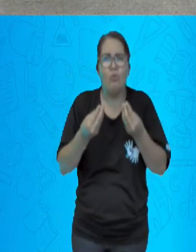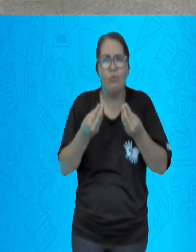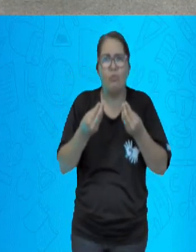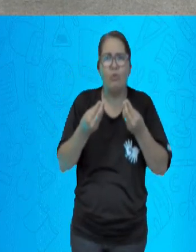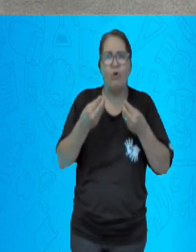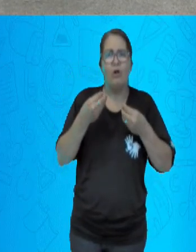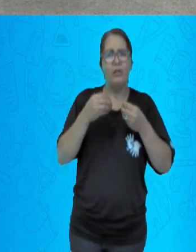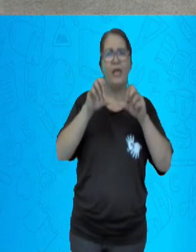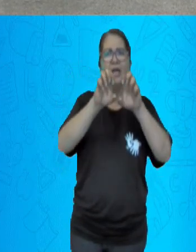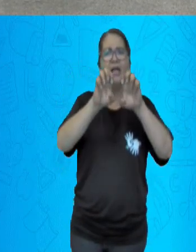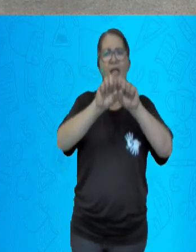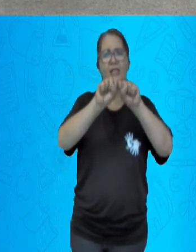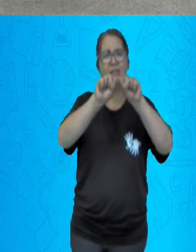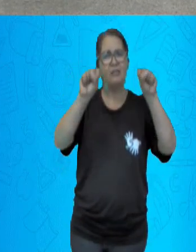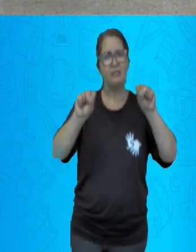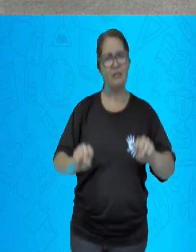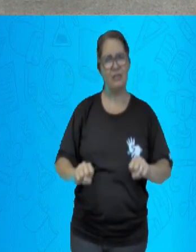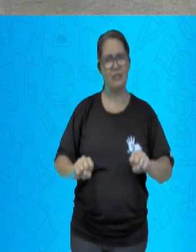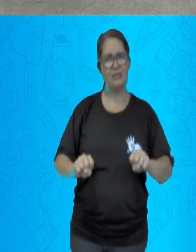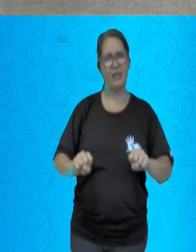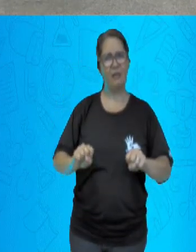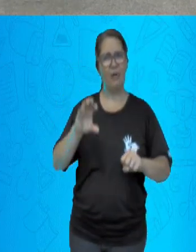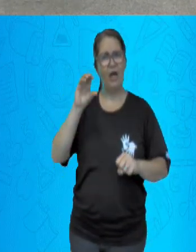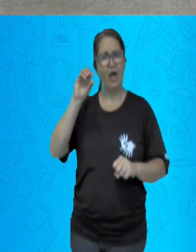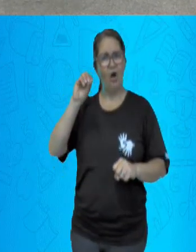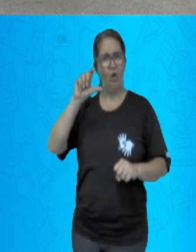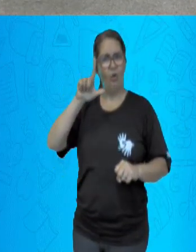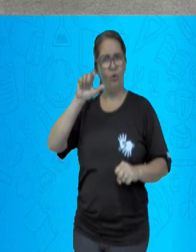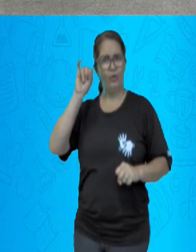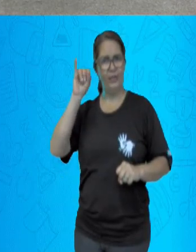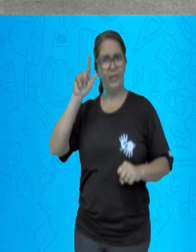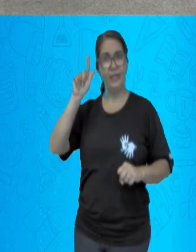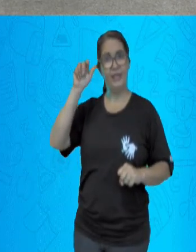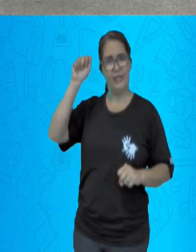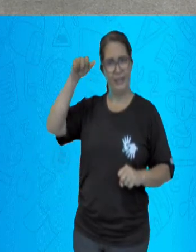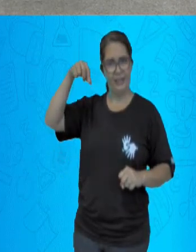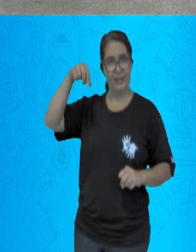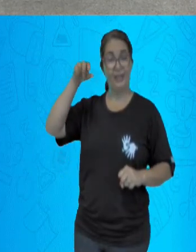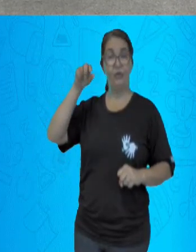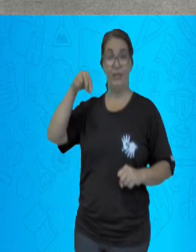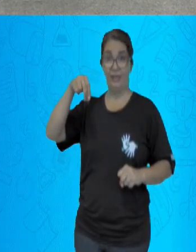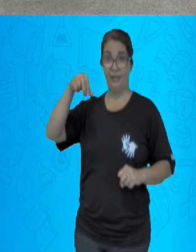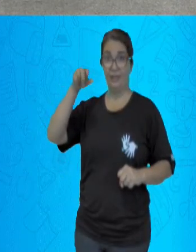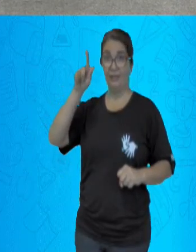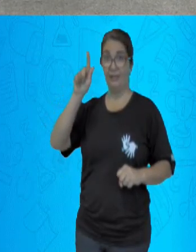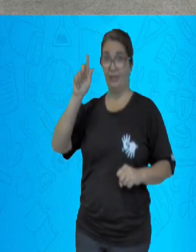setor agroexportador na economia, como o café e a borracha,